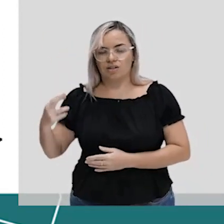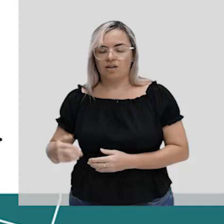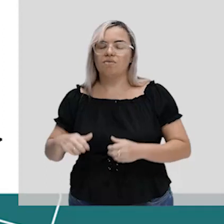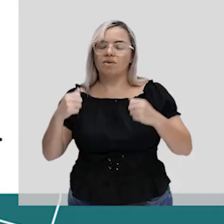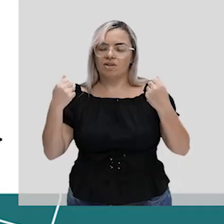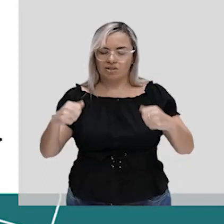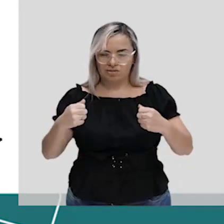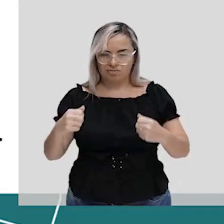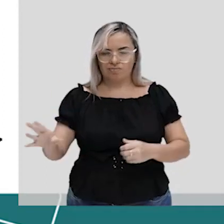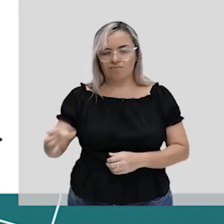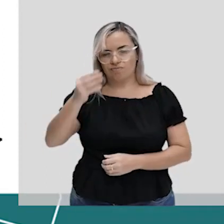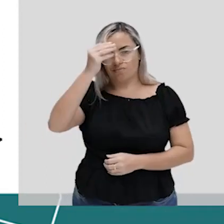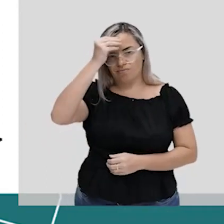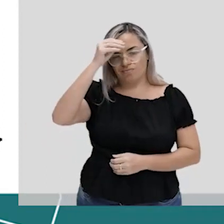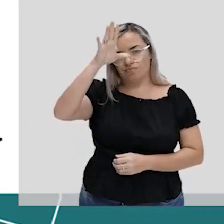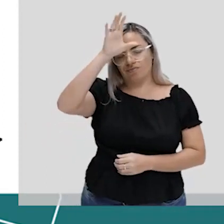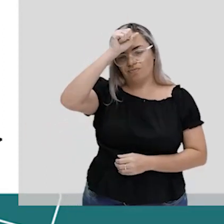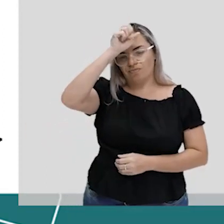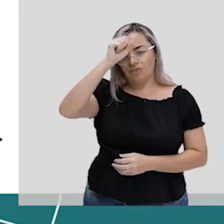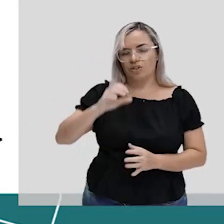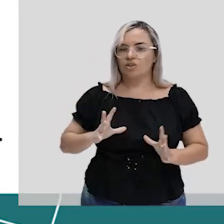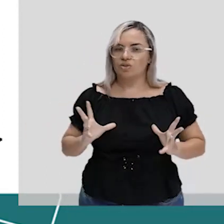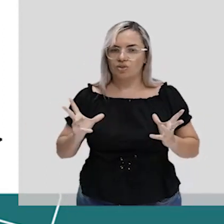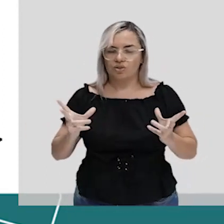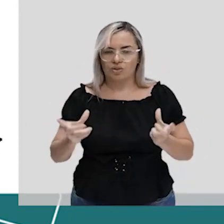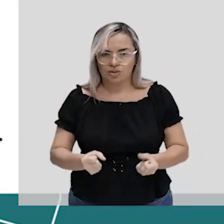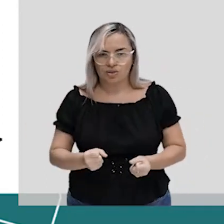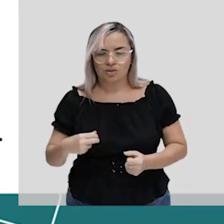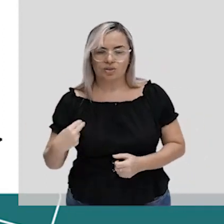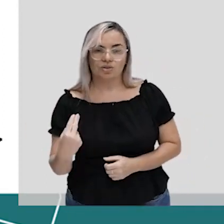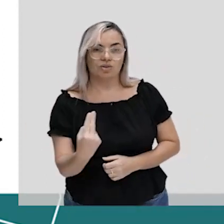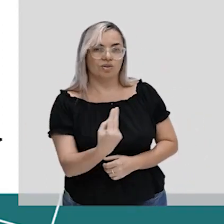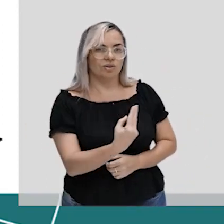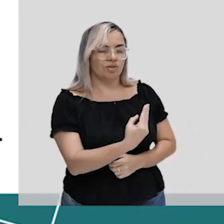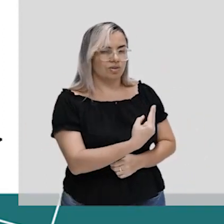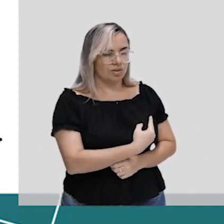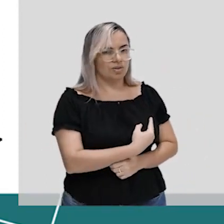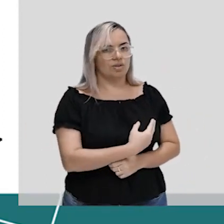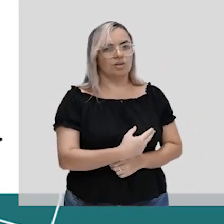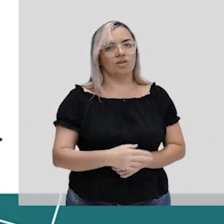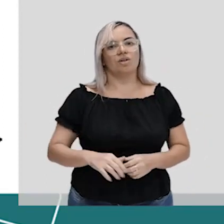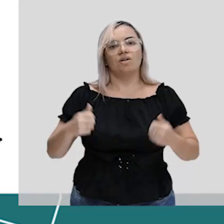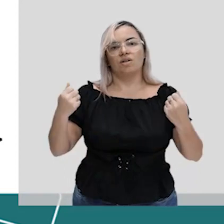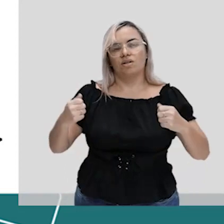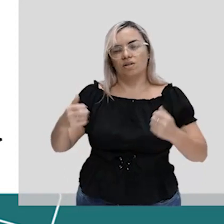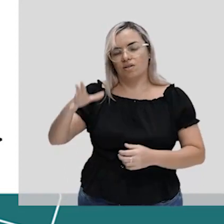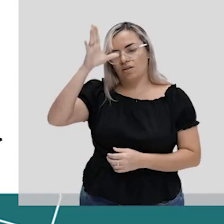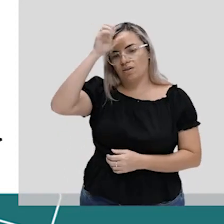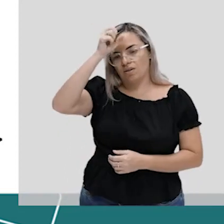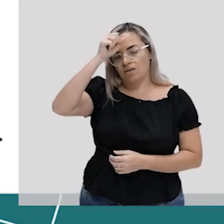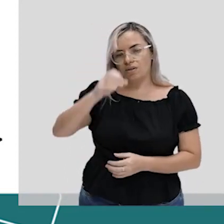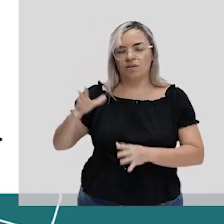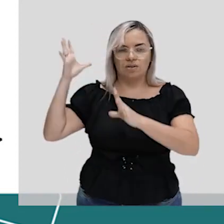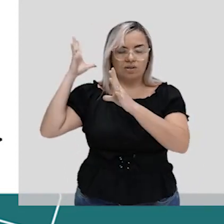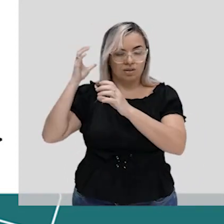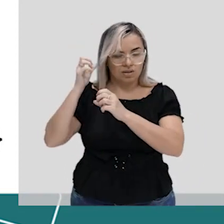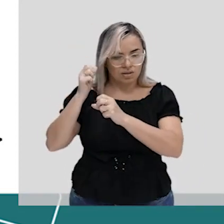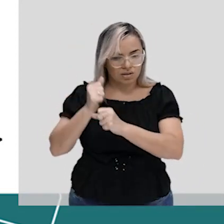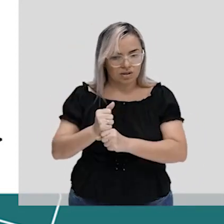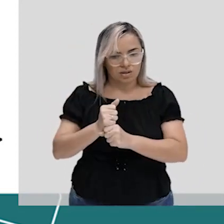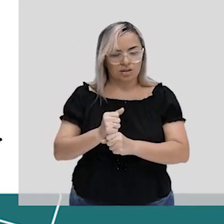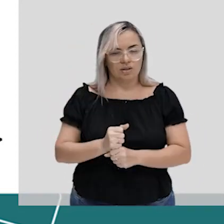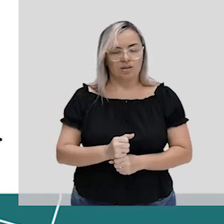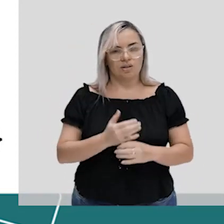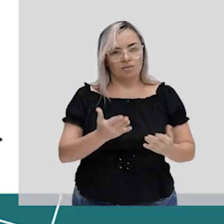né? Então, se eu também preciso, vocês precisam também, né, todos nós. Então, é pra você relembrar, tá, que essas